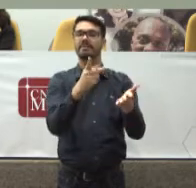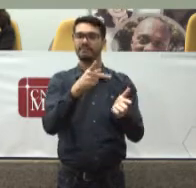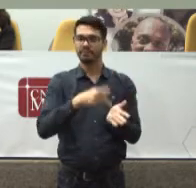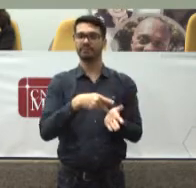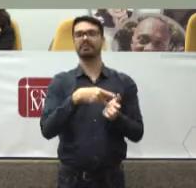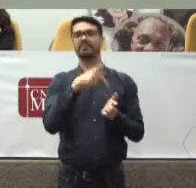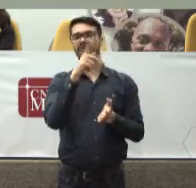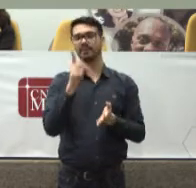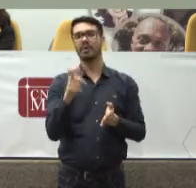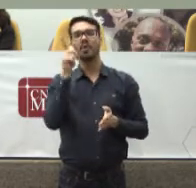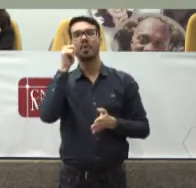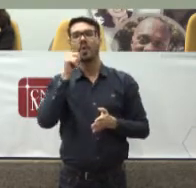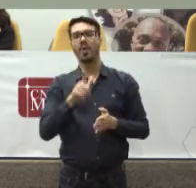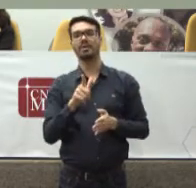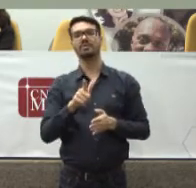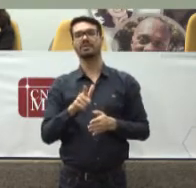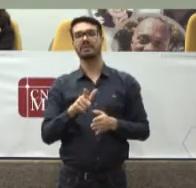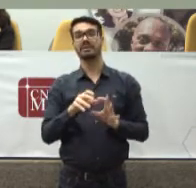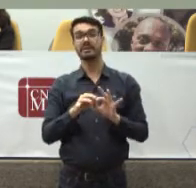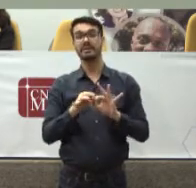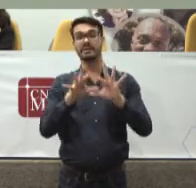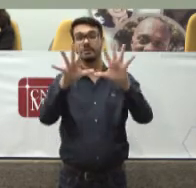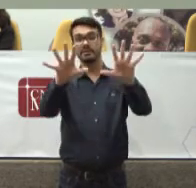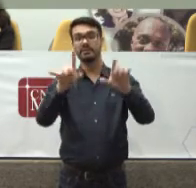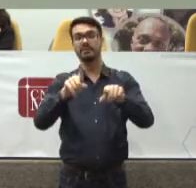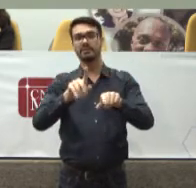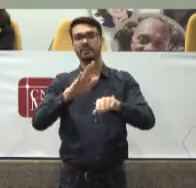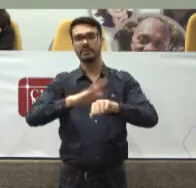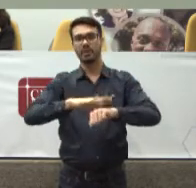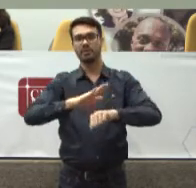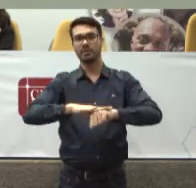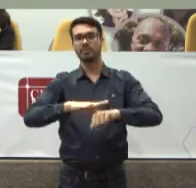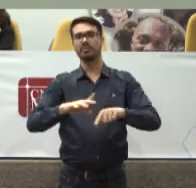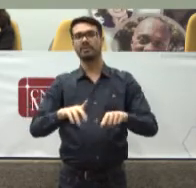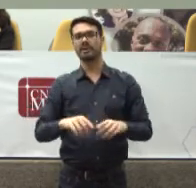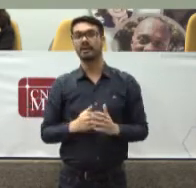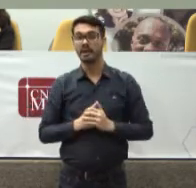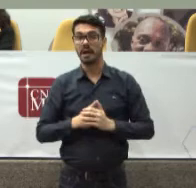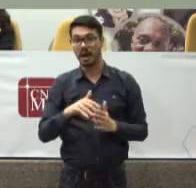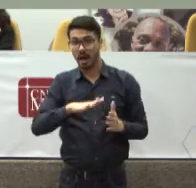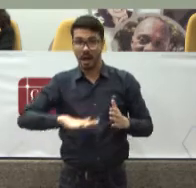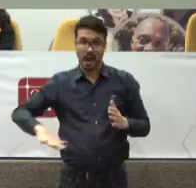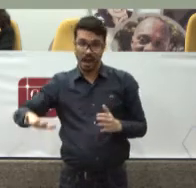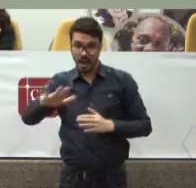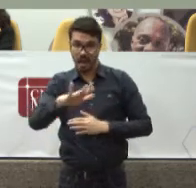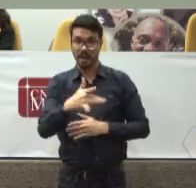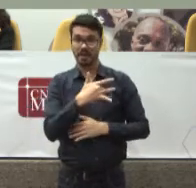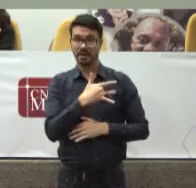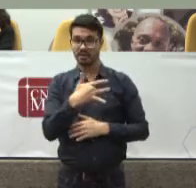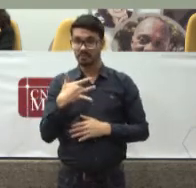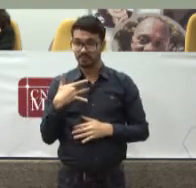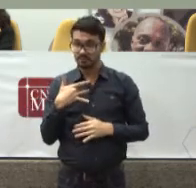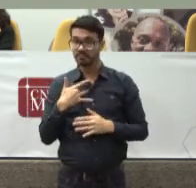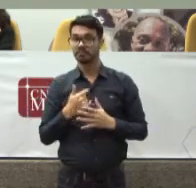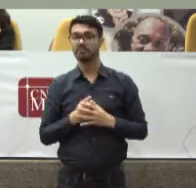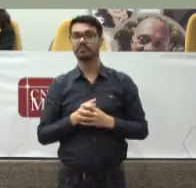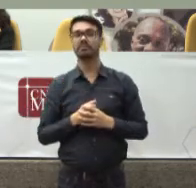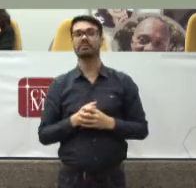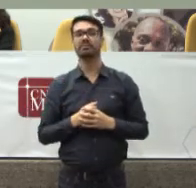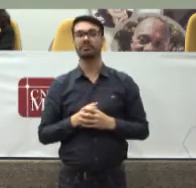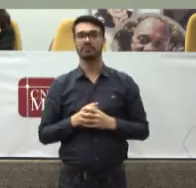jurisdição Numa área com conhecimento Tão específico Quanto a área da saúde De forma a